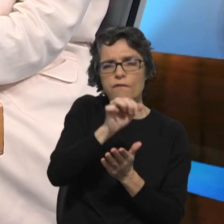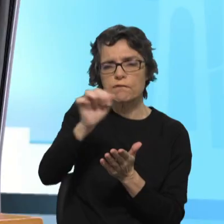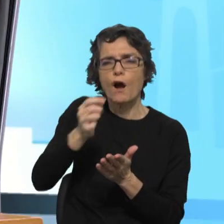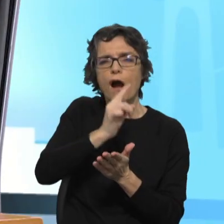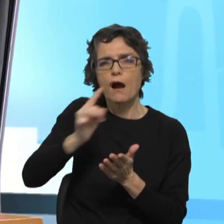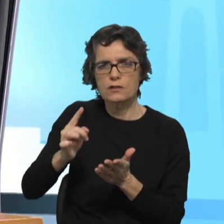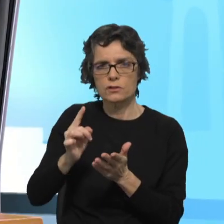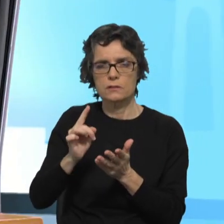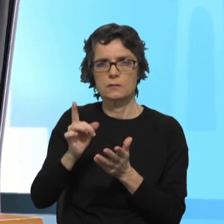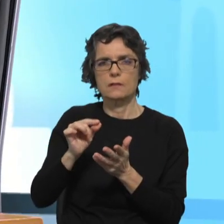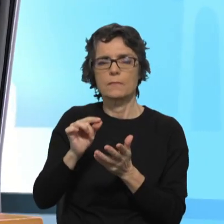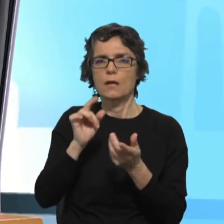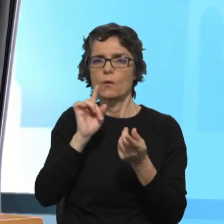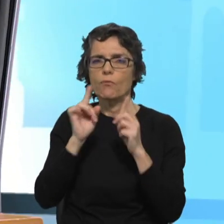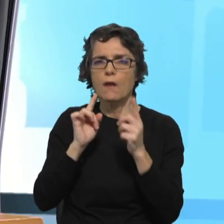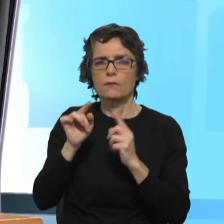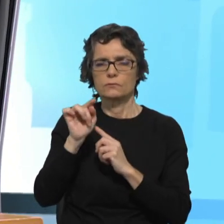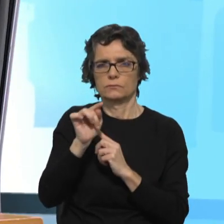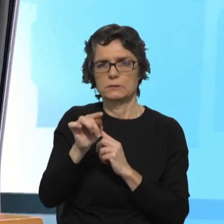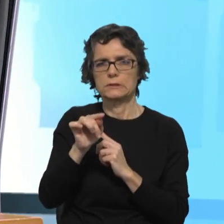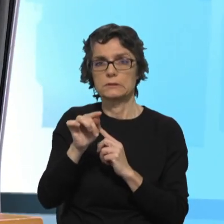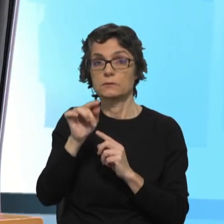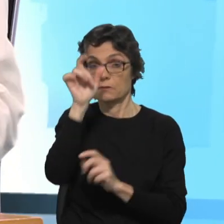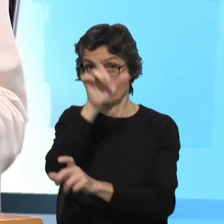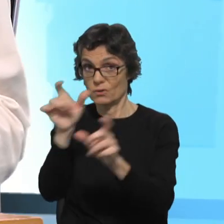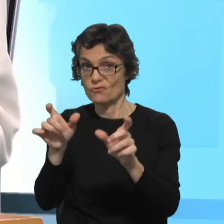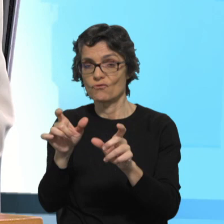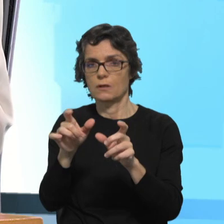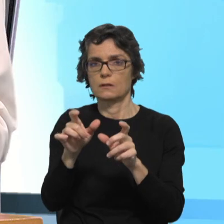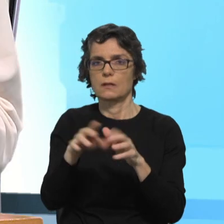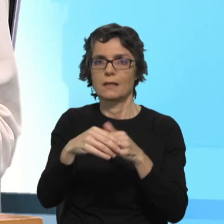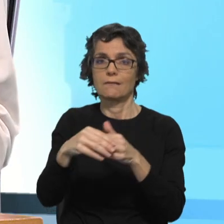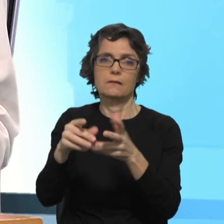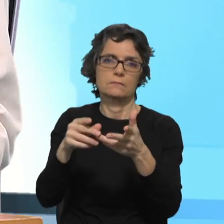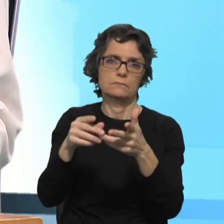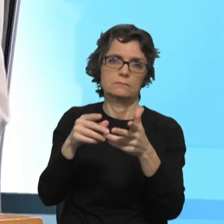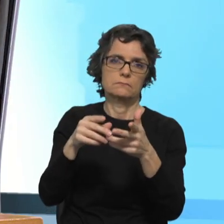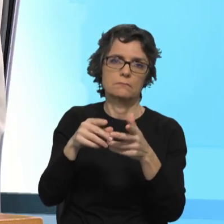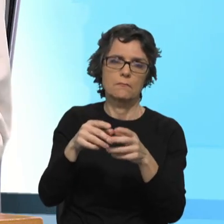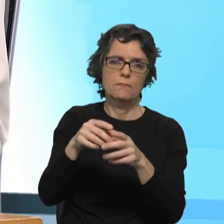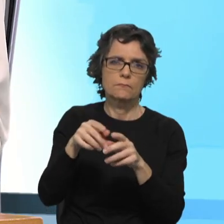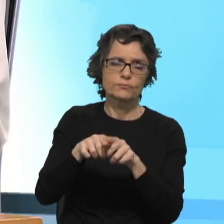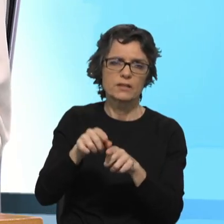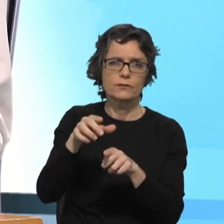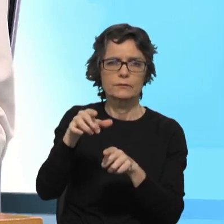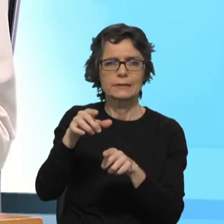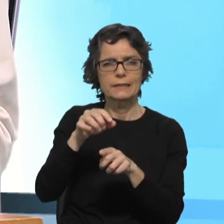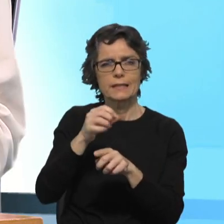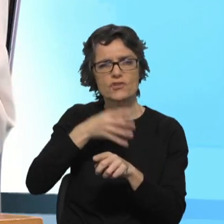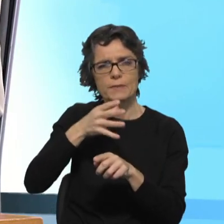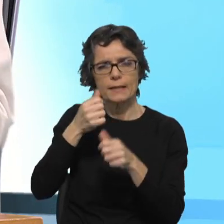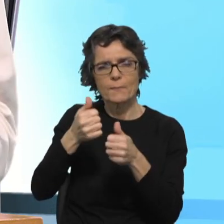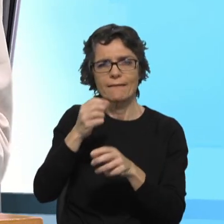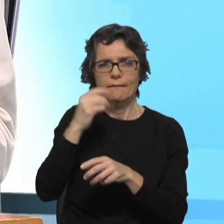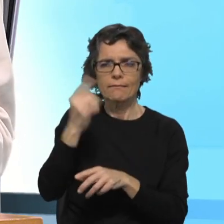diálogo por parte de quem as tem que explicar e sempre num espírito de grande abertura e de salvar a proposição do outro,